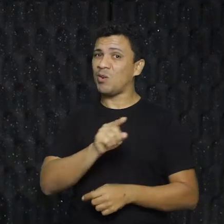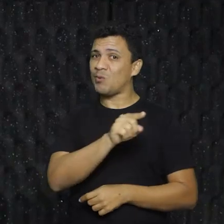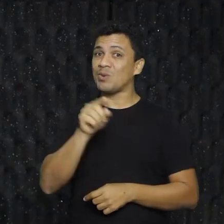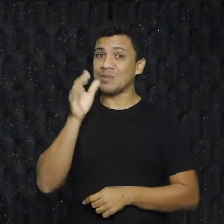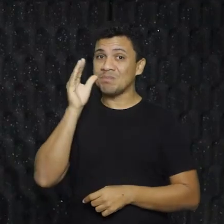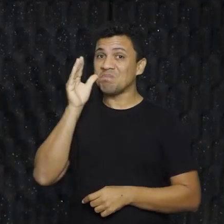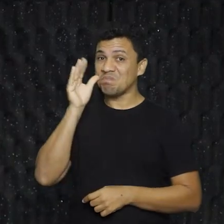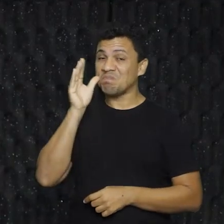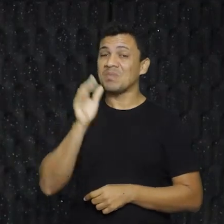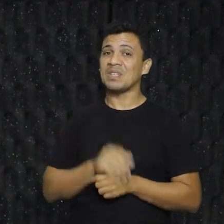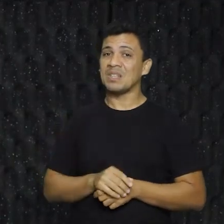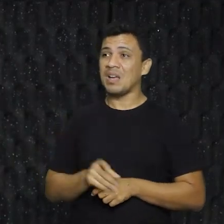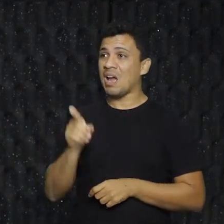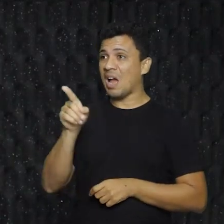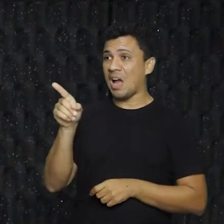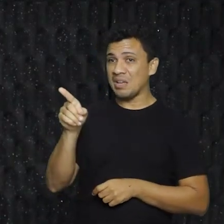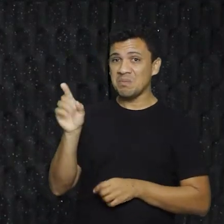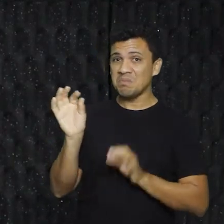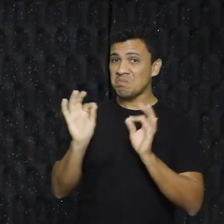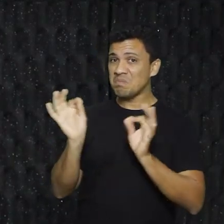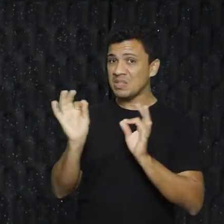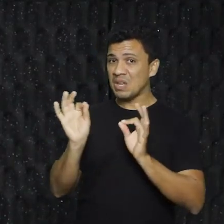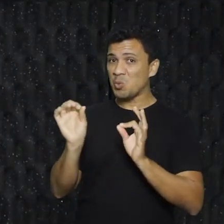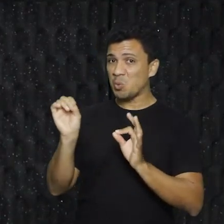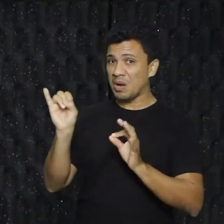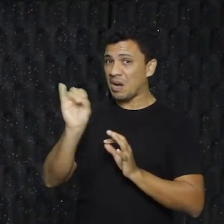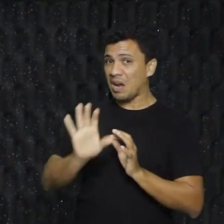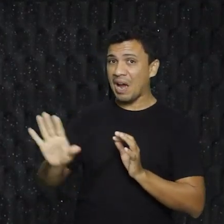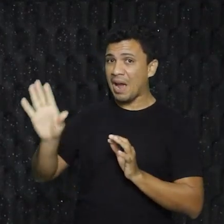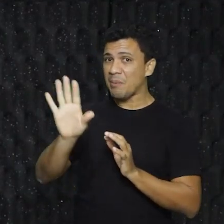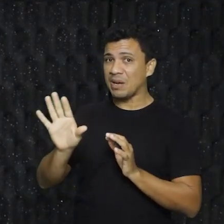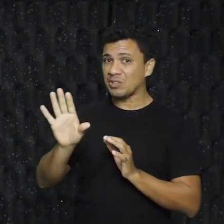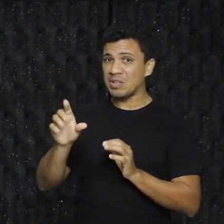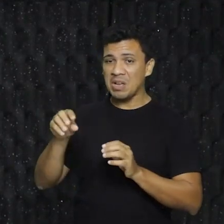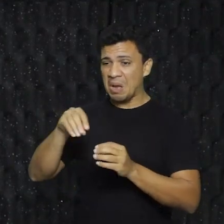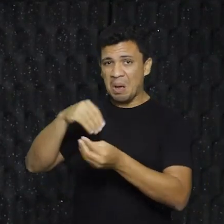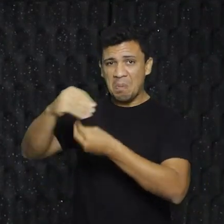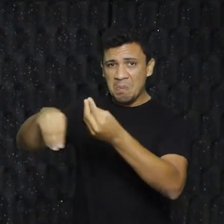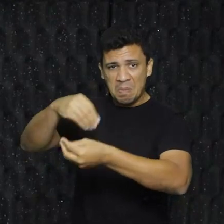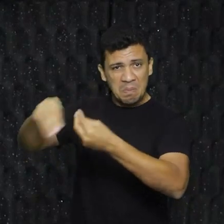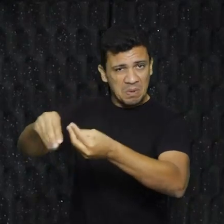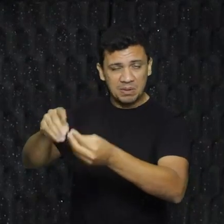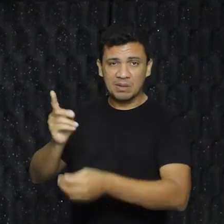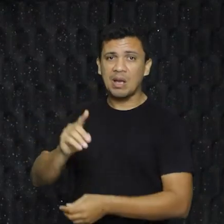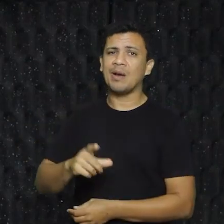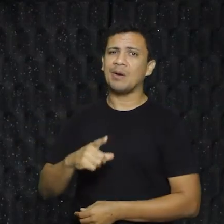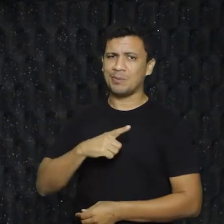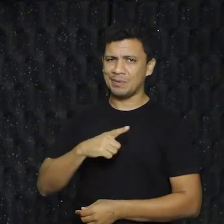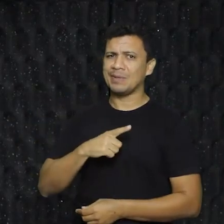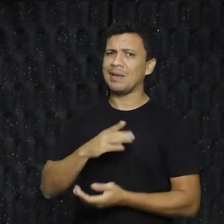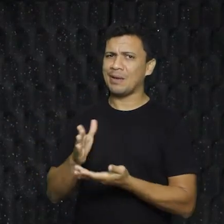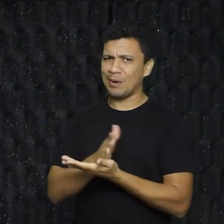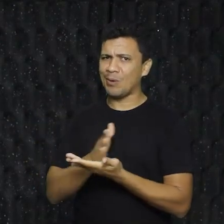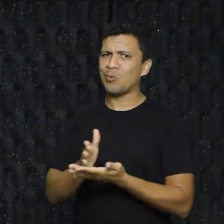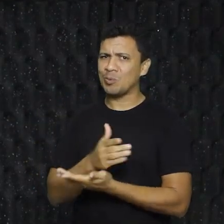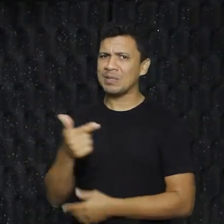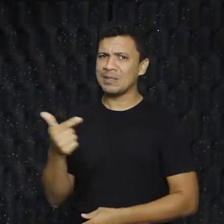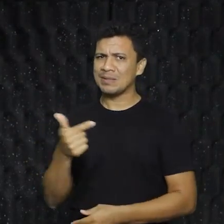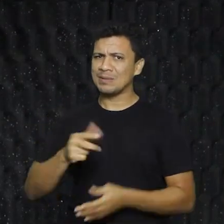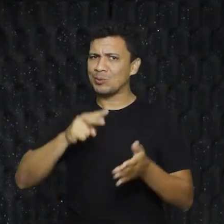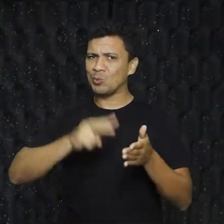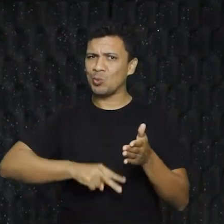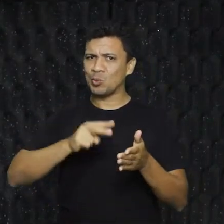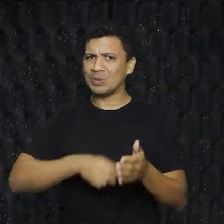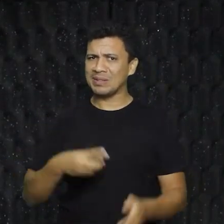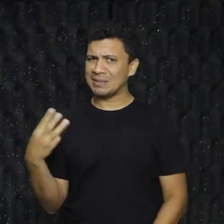curiosidade. Ou seja, nenhuma imagem aqui é colocada aleatoriamente. Todas elas têm uma segunda leitura, uma